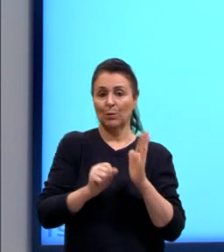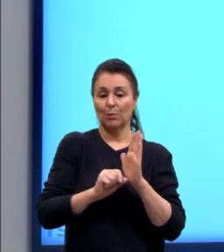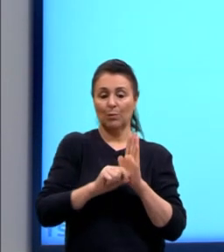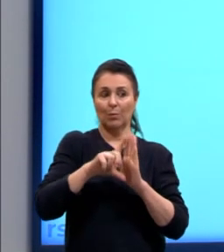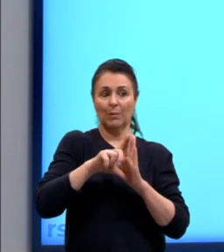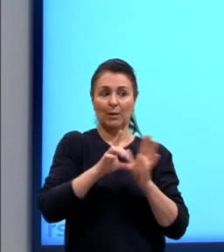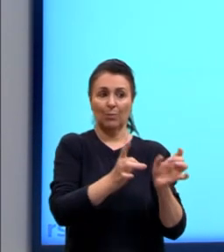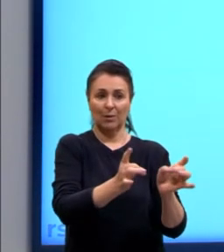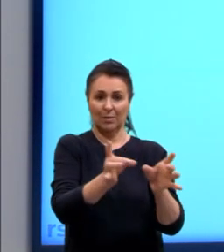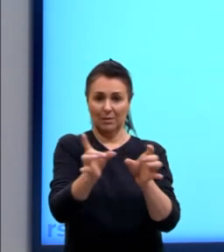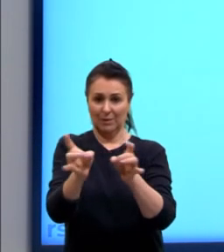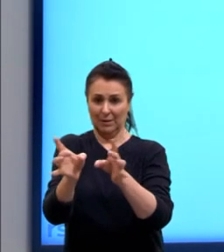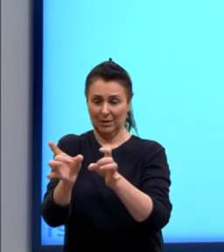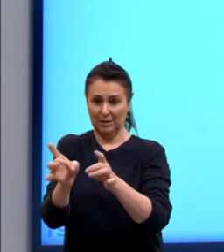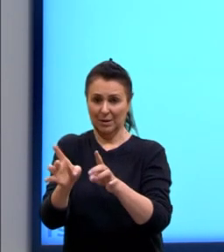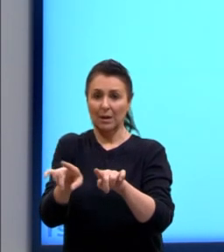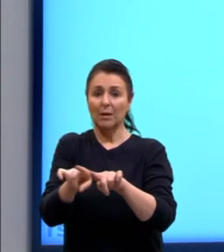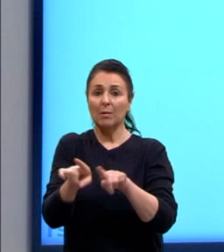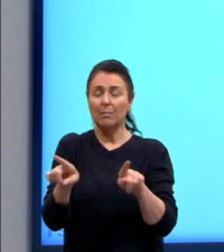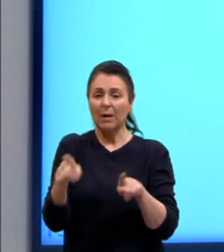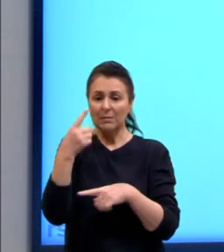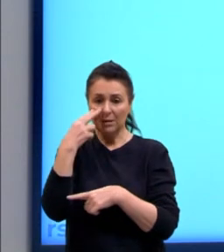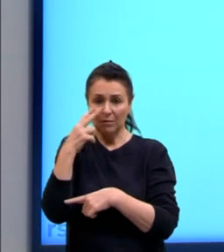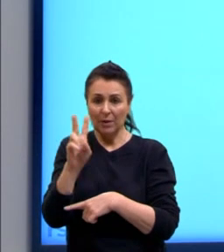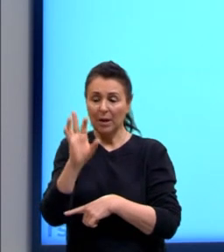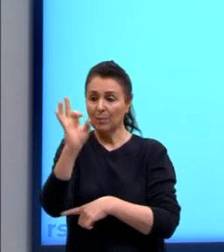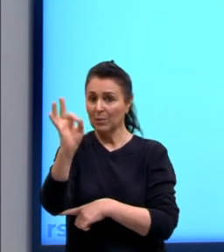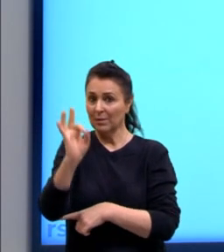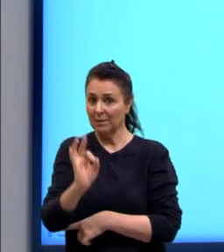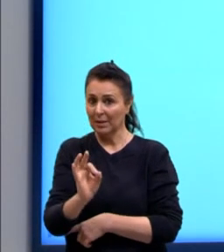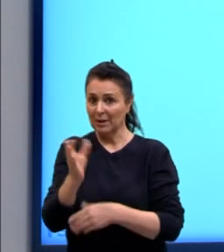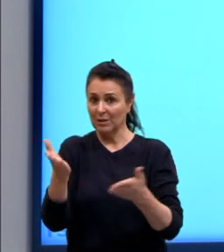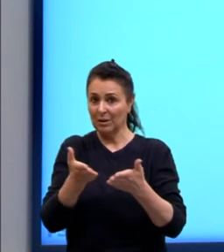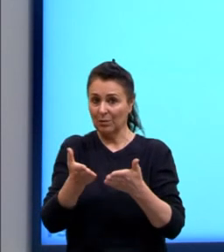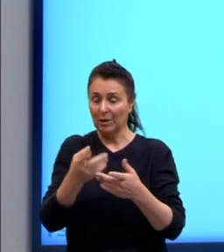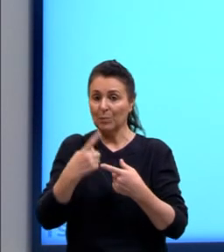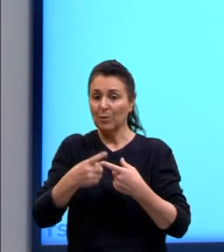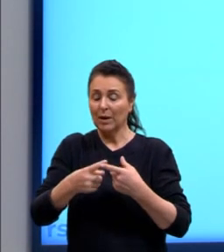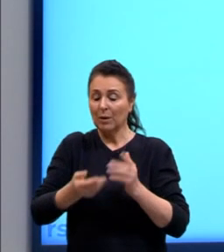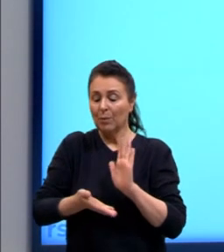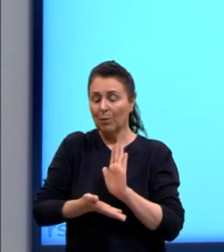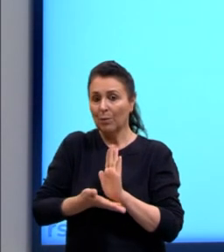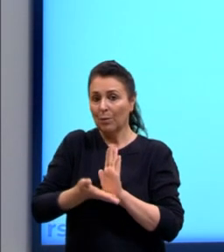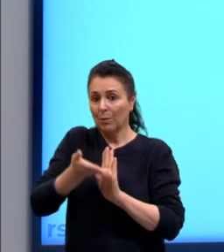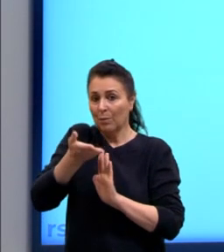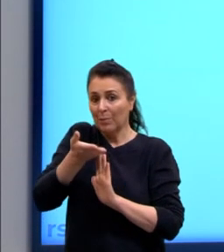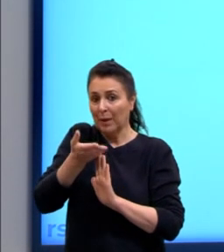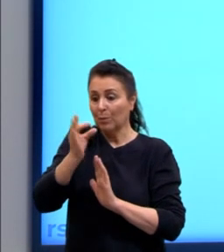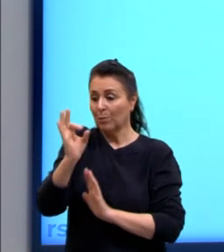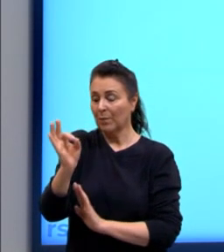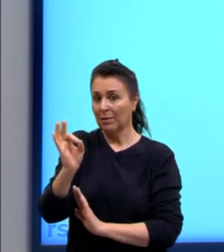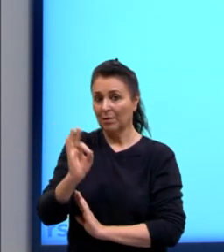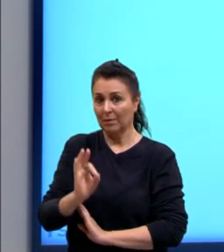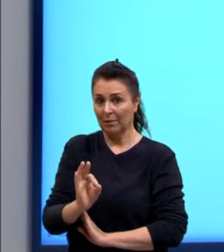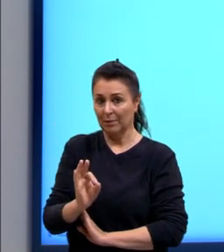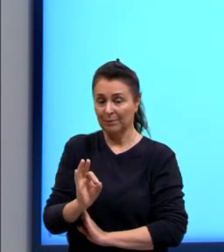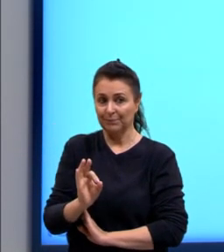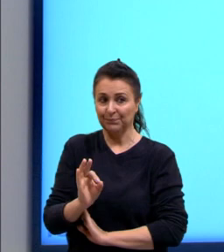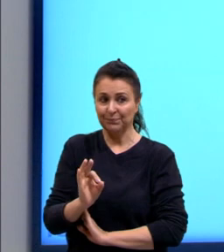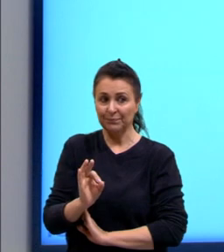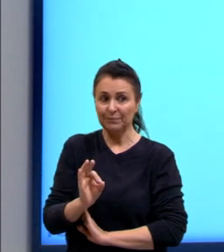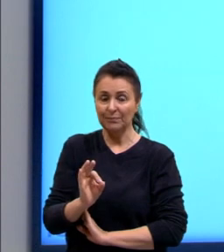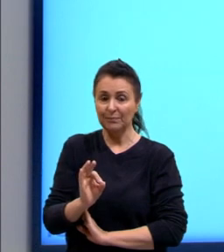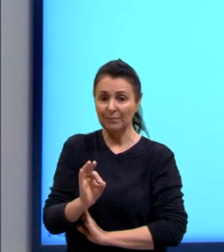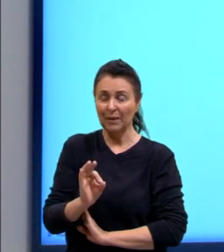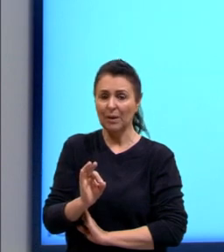das vendas, mas vamos ver em porcentagem, porque eu quero aumento percentual. Isto